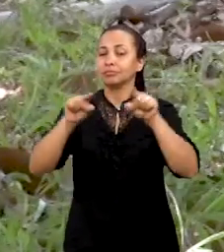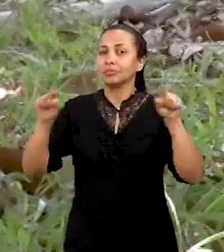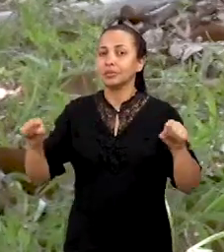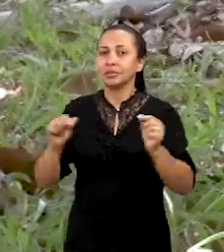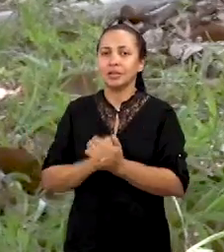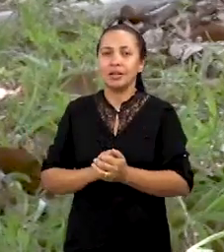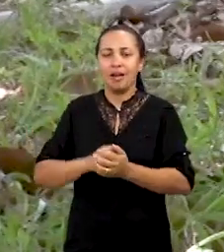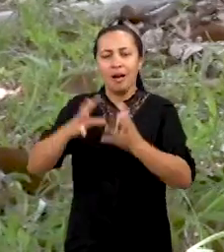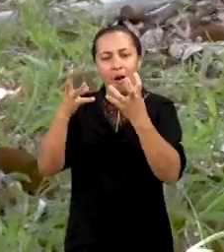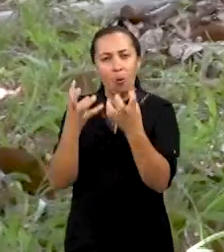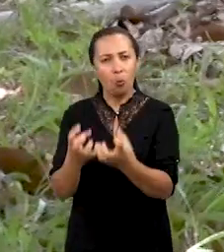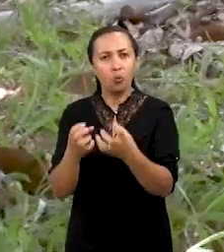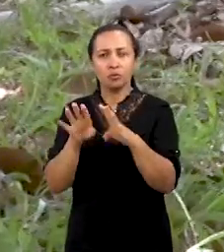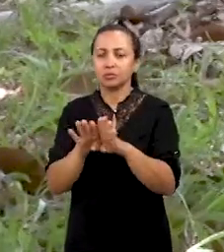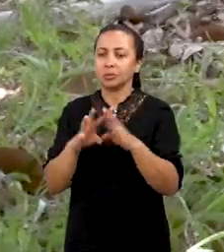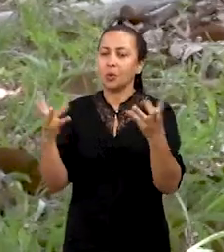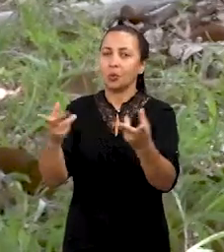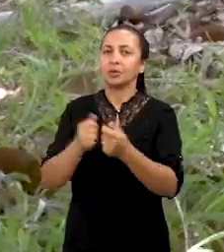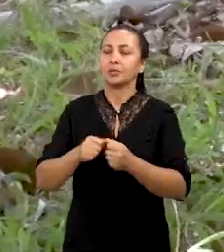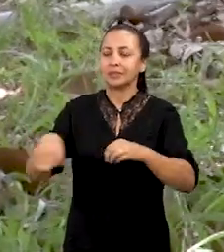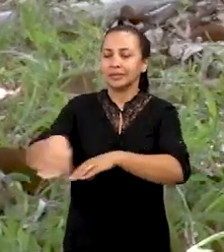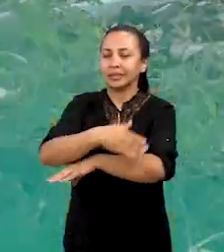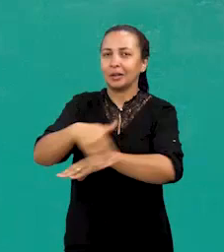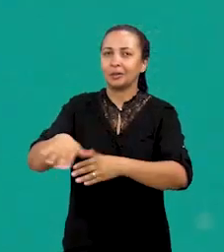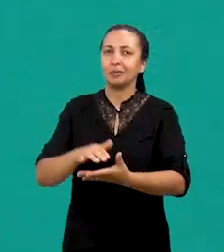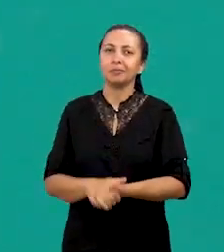rugosidade e a qualidade das estradas?